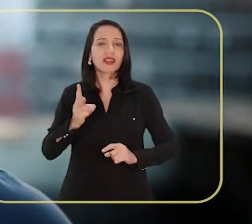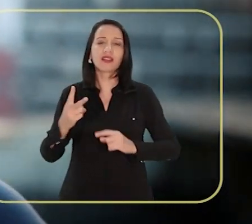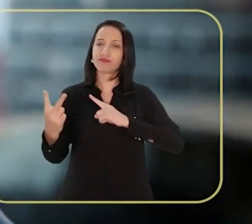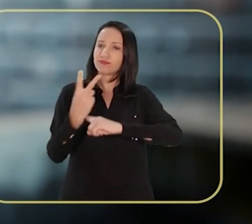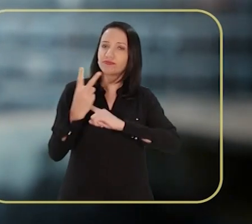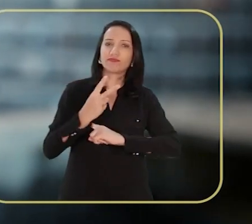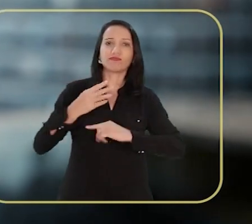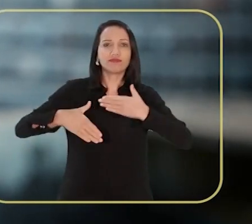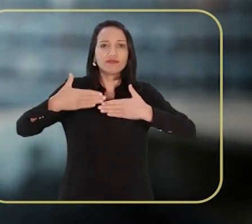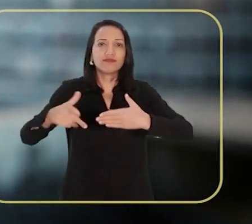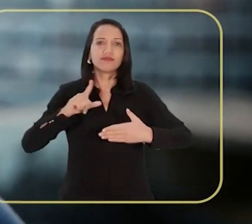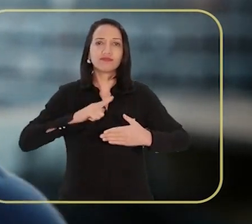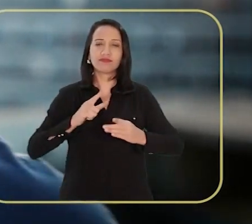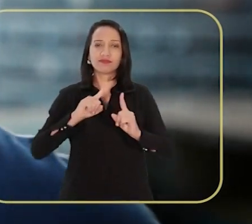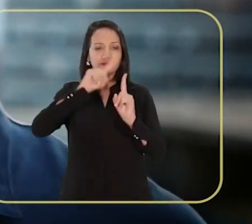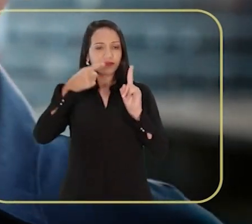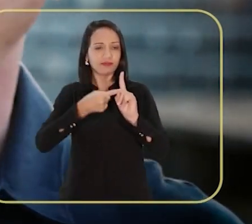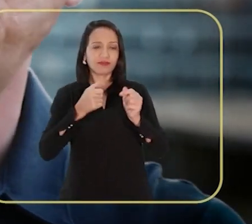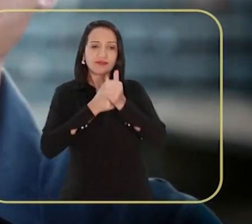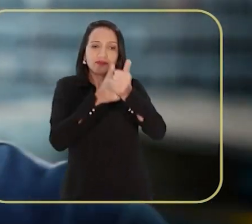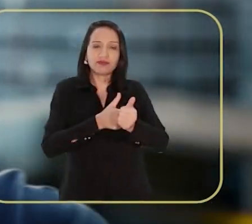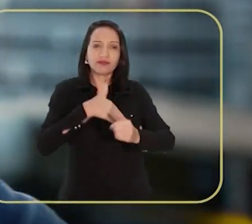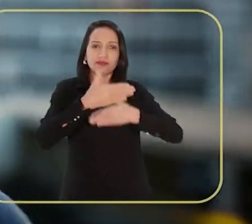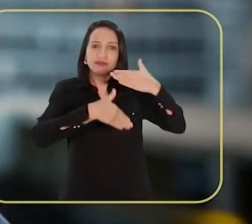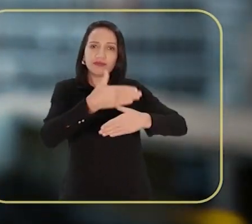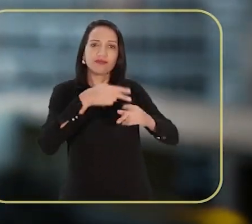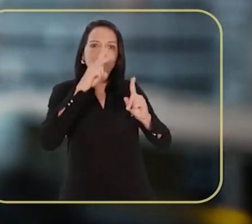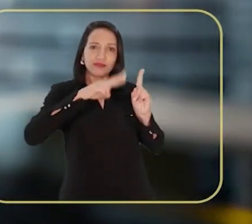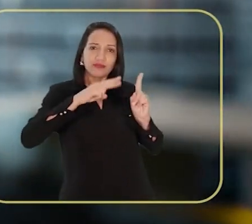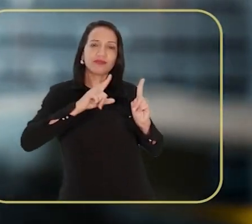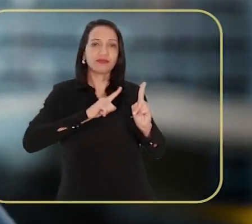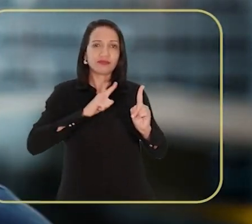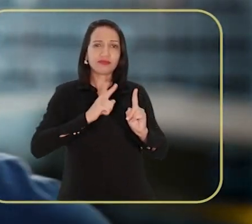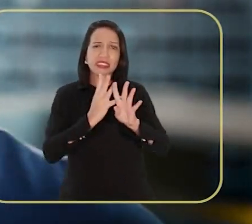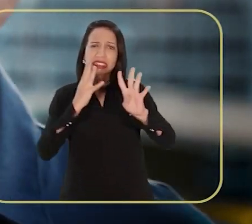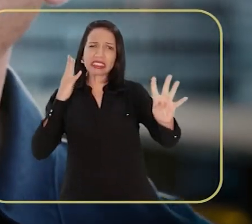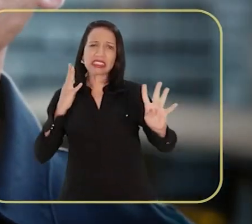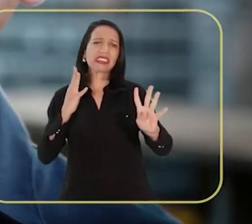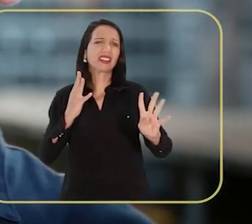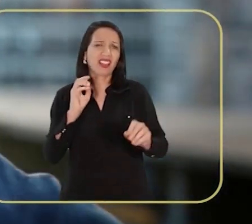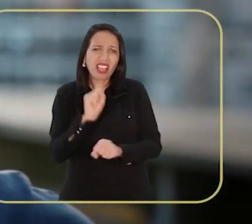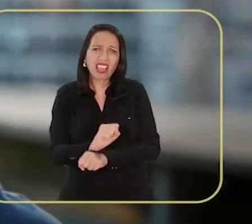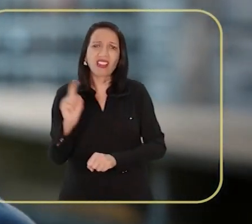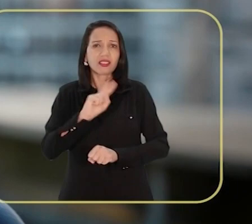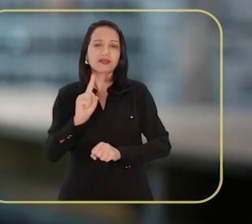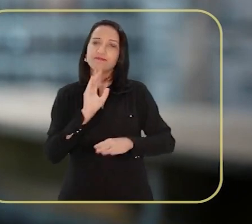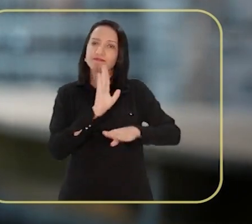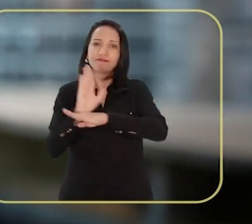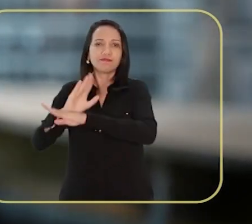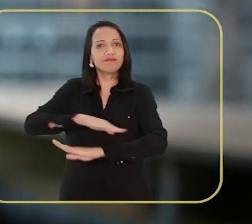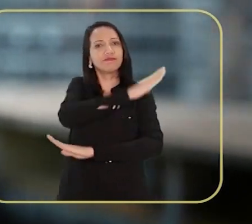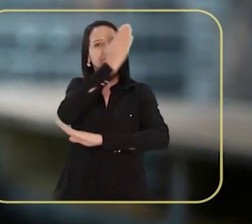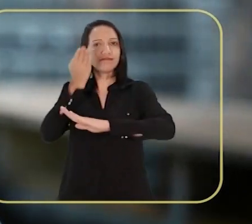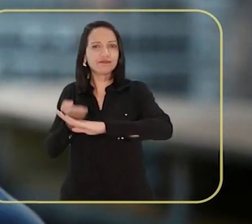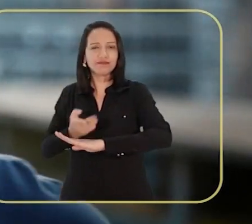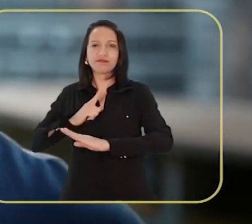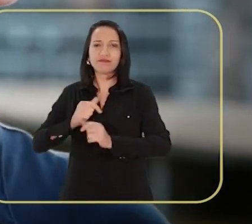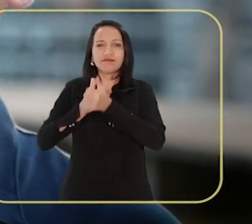exames de rotina e o acompanhamento do pré-natal, sem esperas nem filas. Gradativamente, vamos prestar assistência integral,